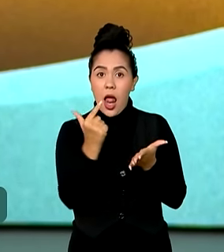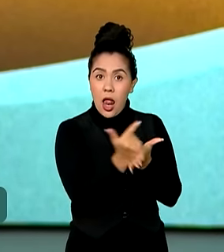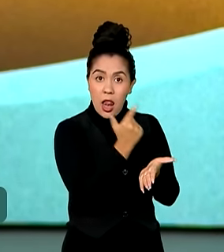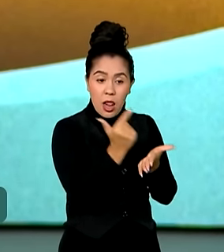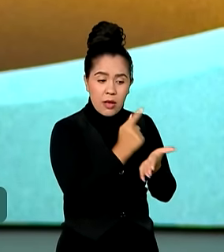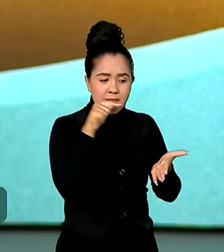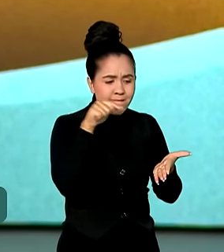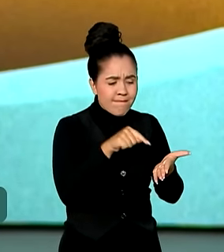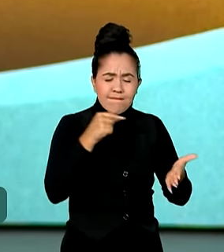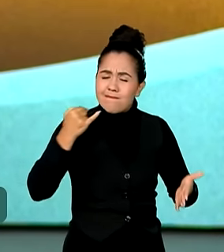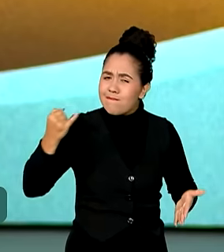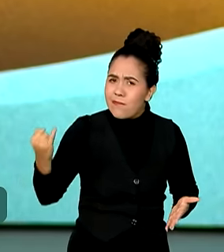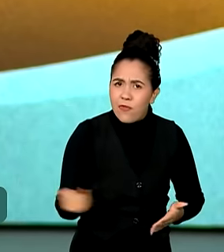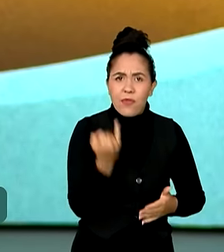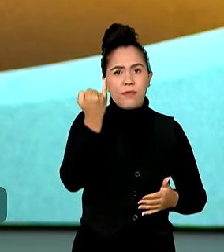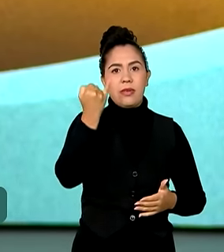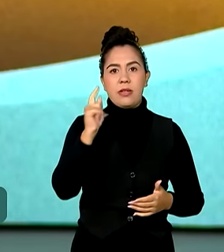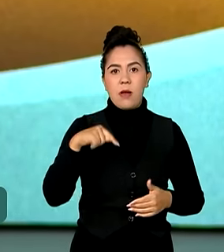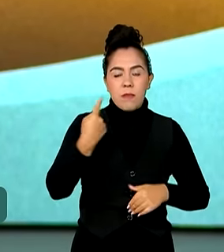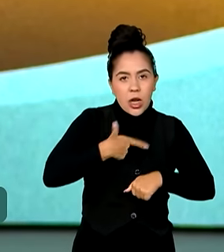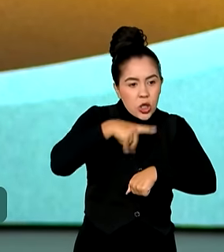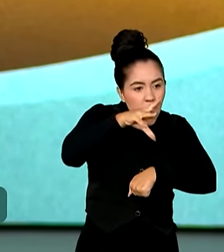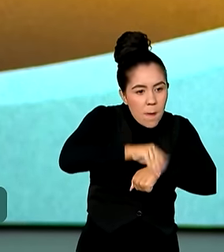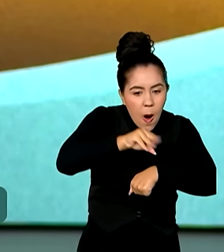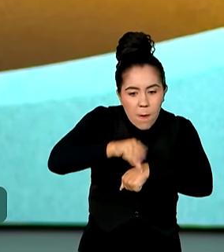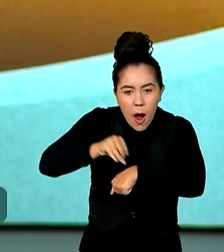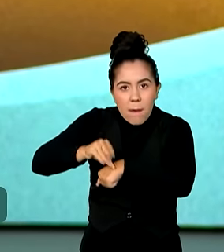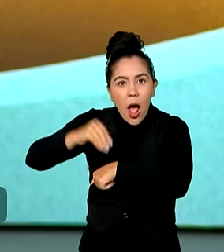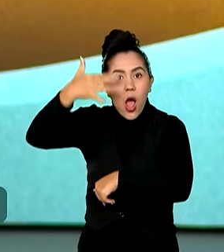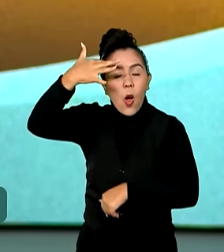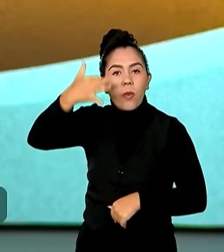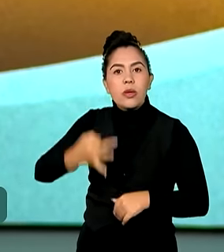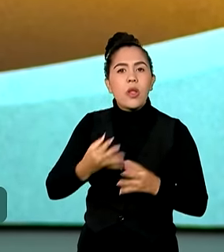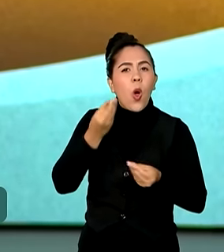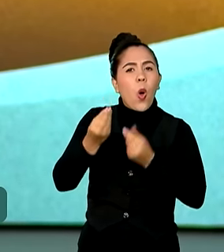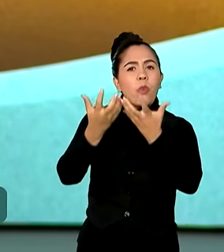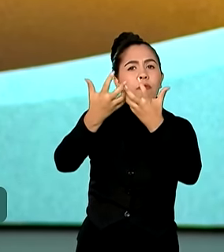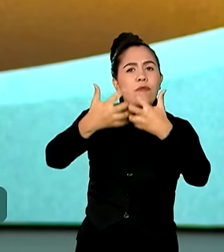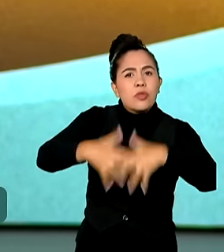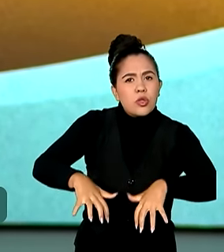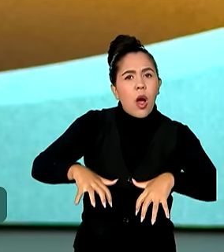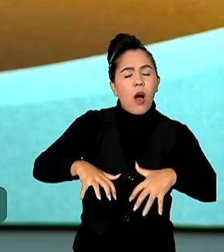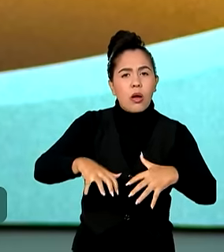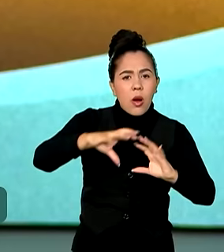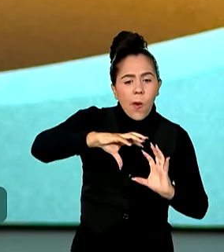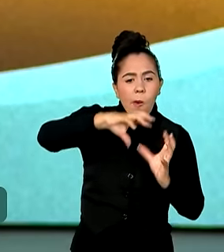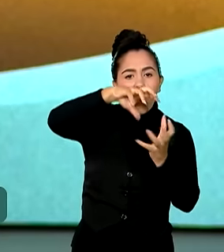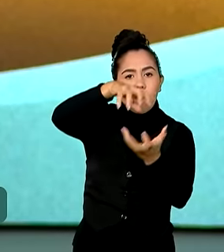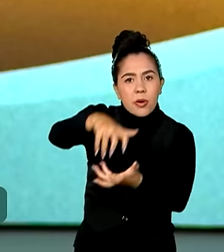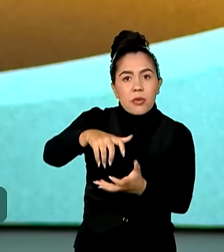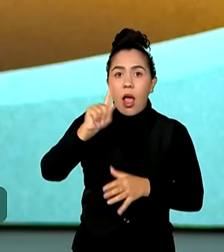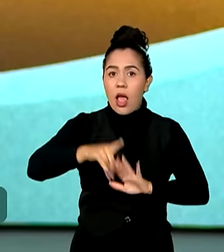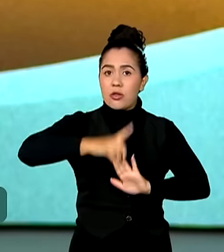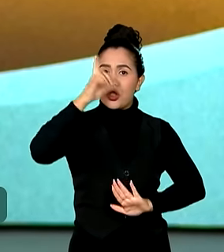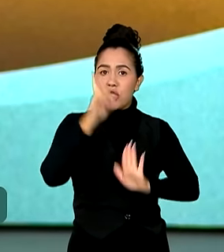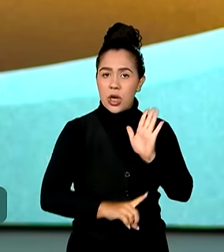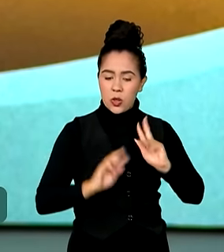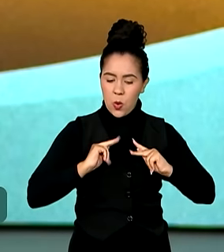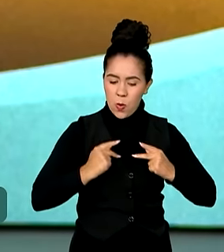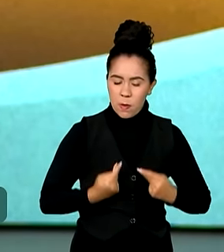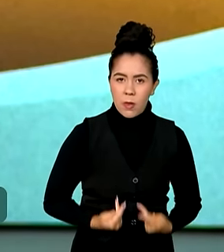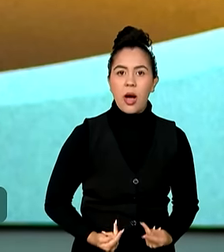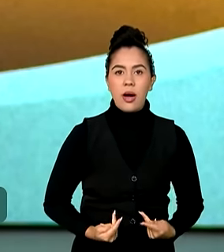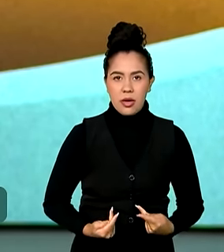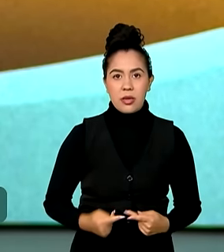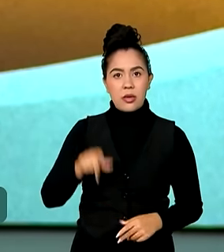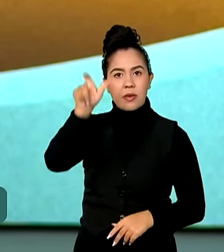fundamentais para a nossa formação e compreensão do mundo. A literatura é um direito humano, como bem definiu